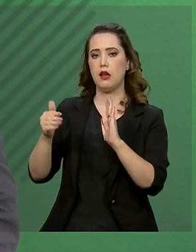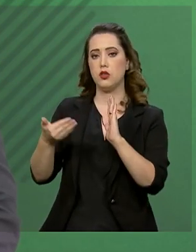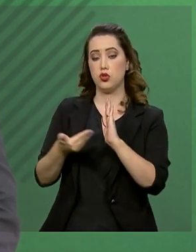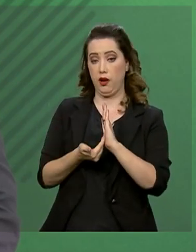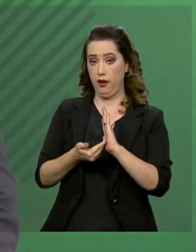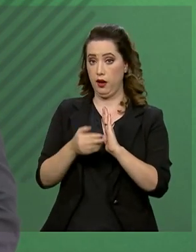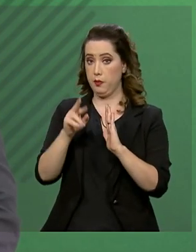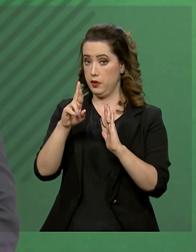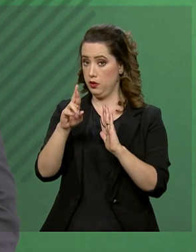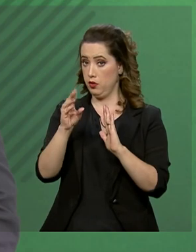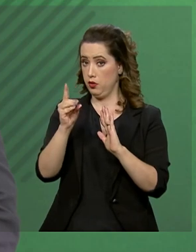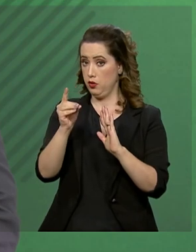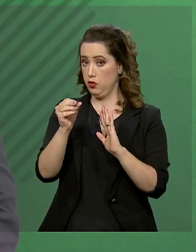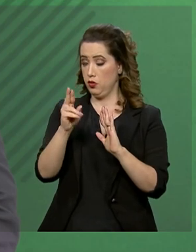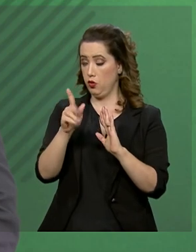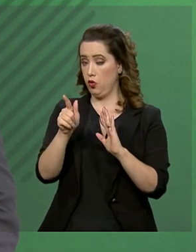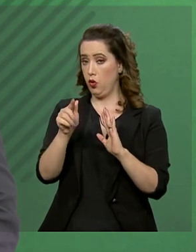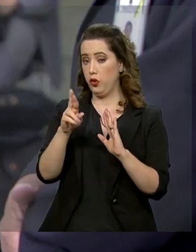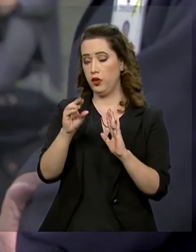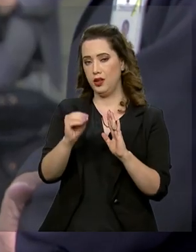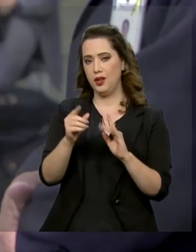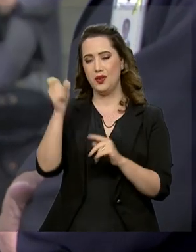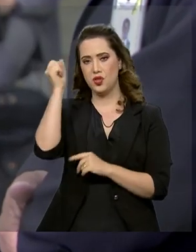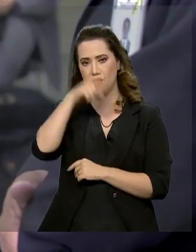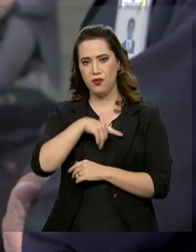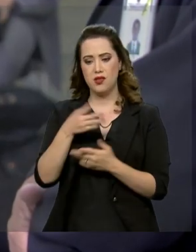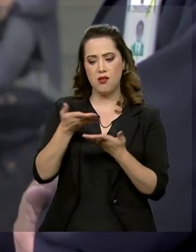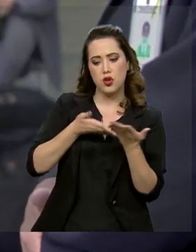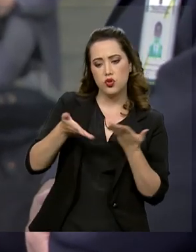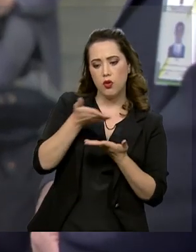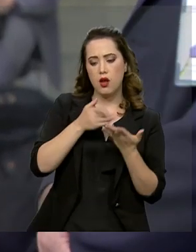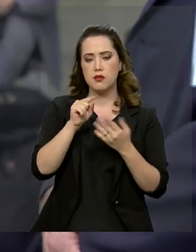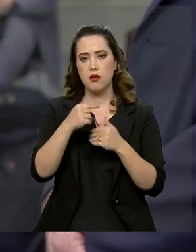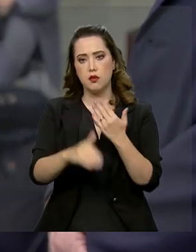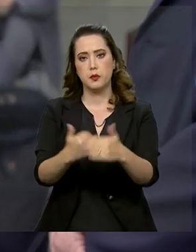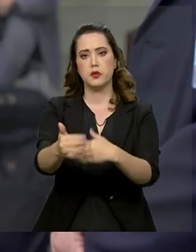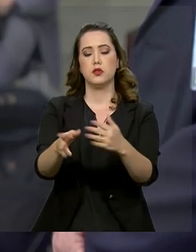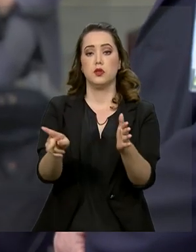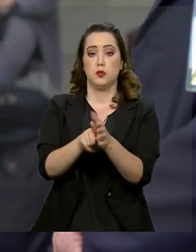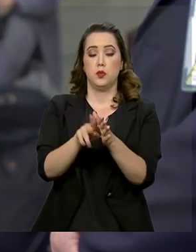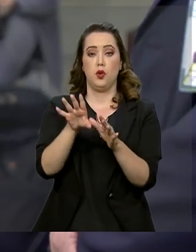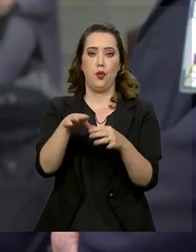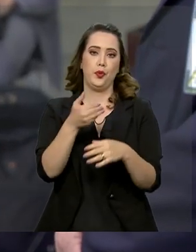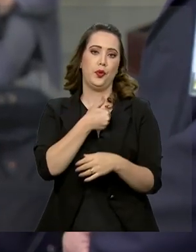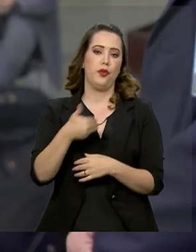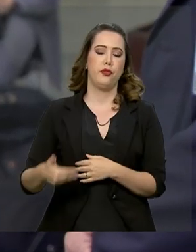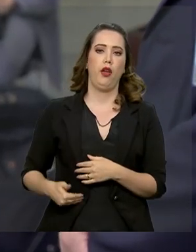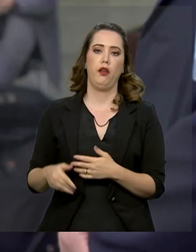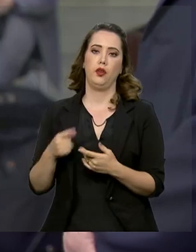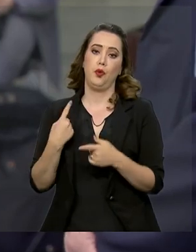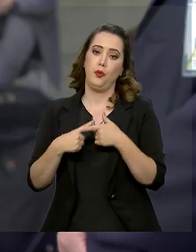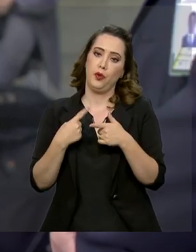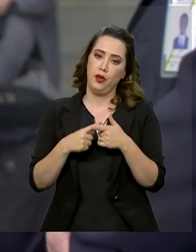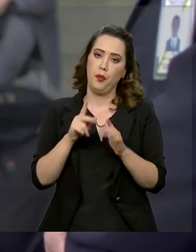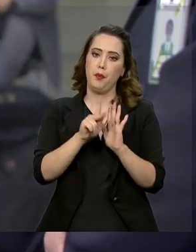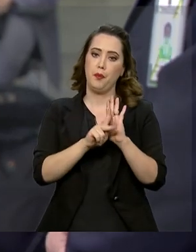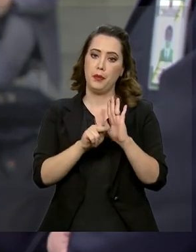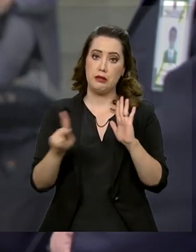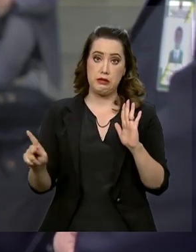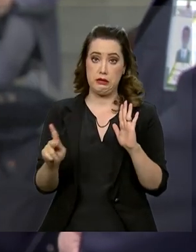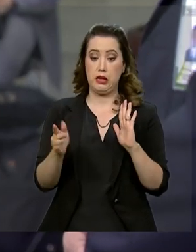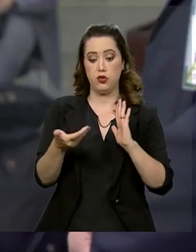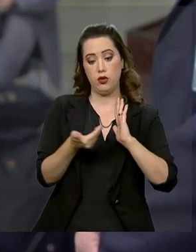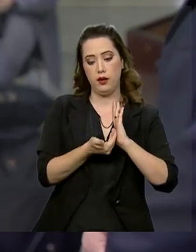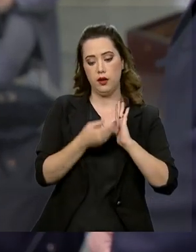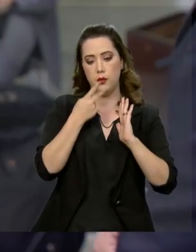articulação do governo, inclusive para prosseguimento de pautas de interesse do governo. Quer o governo, segundo palavras do presidente Rodrigo Maia,